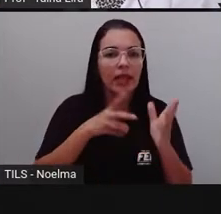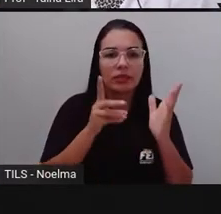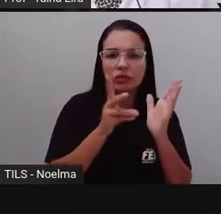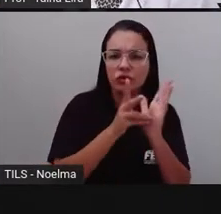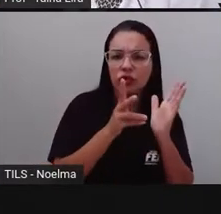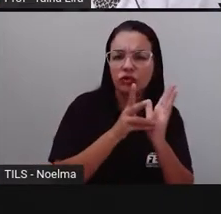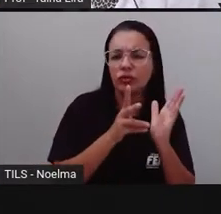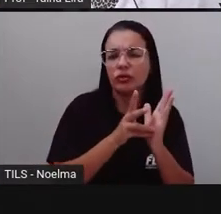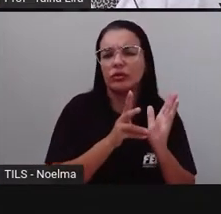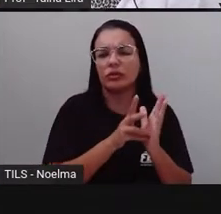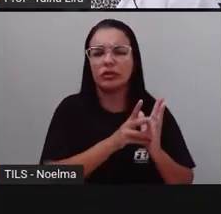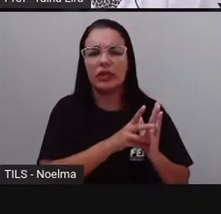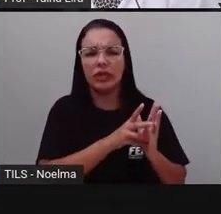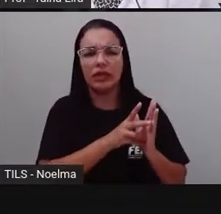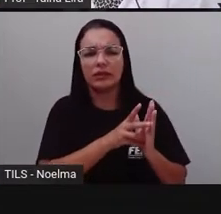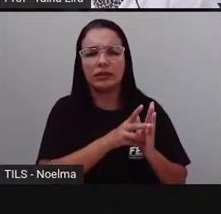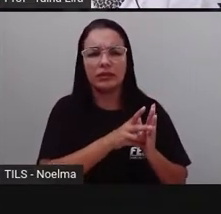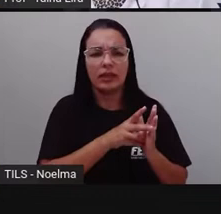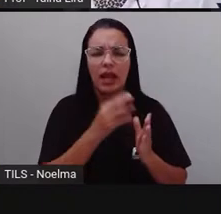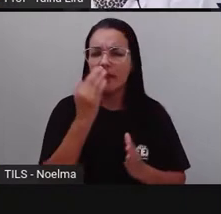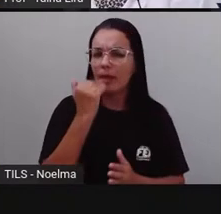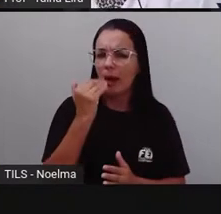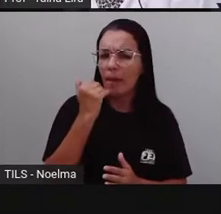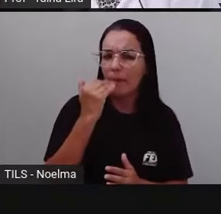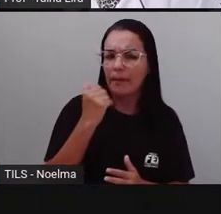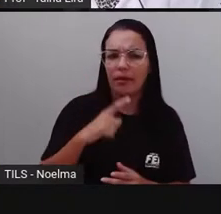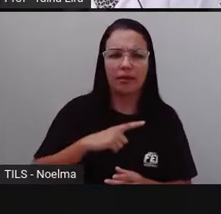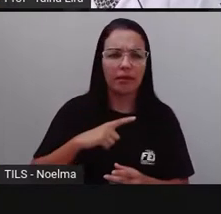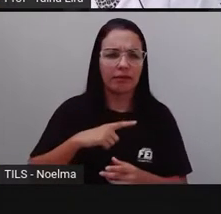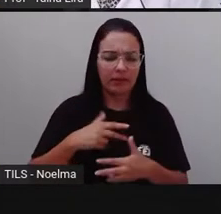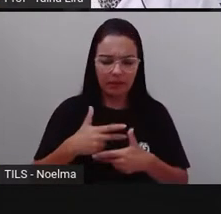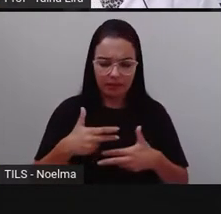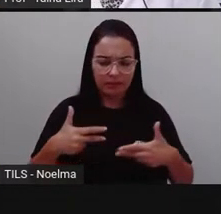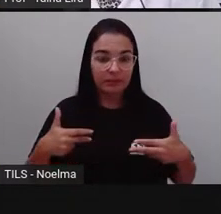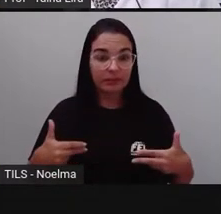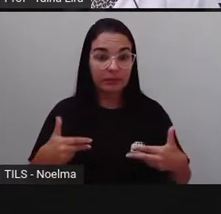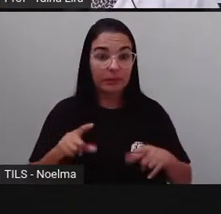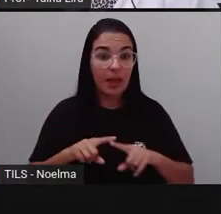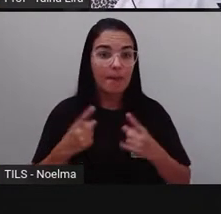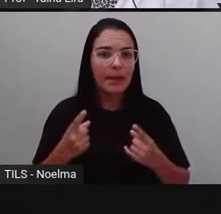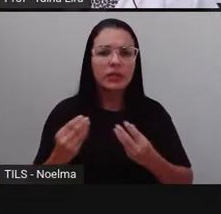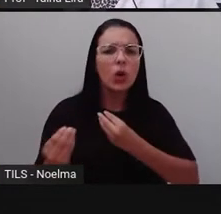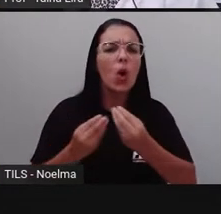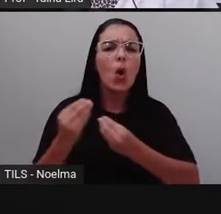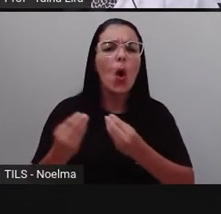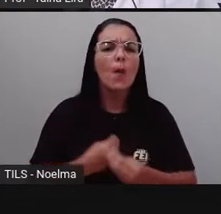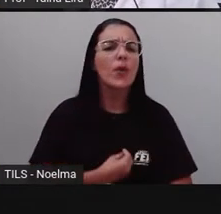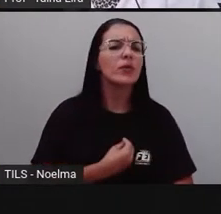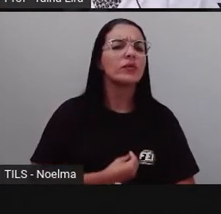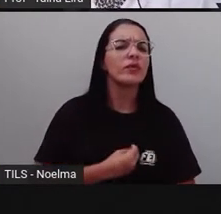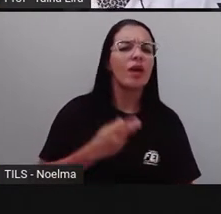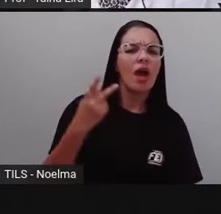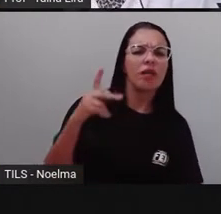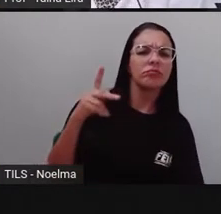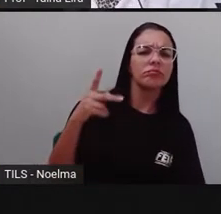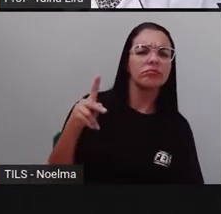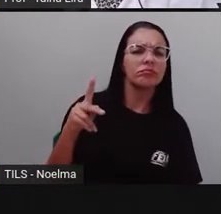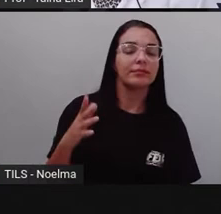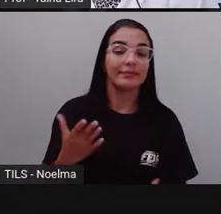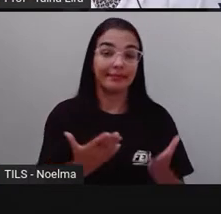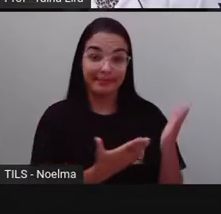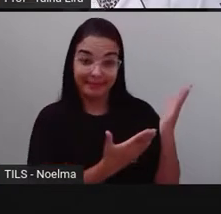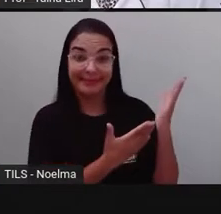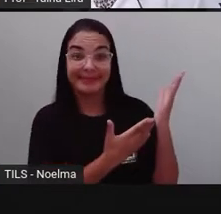Brasil, inclusive na nossa culinária, tá? Mas como é que eles vivem pró? Então, olha lá, os